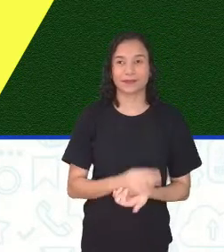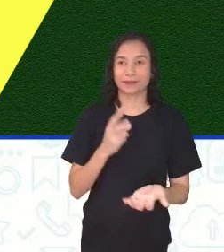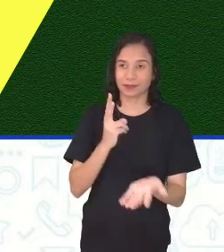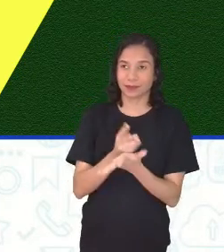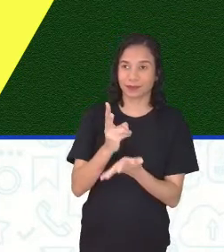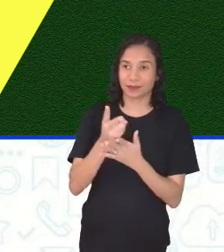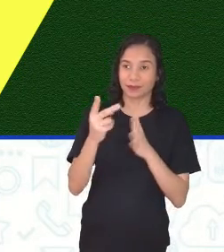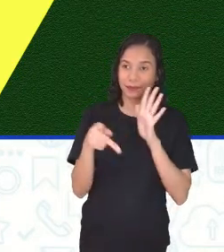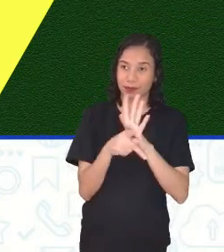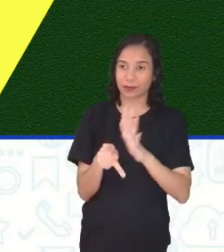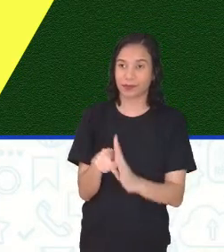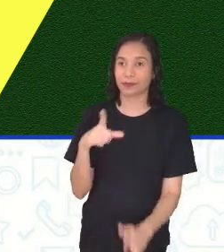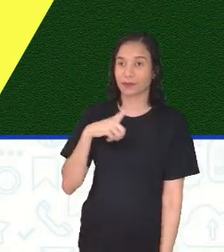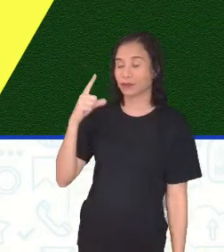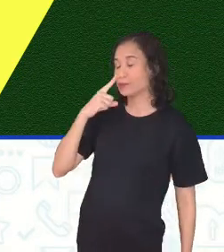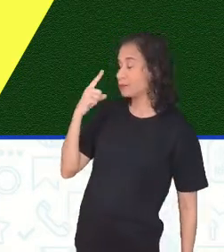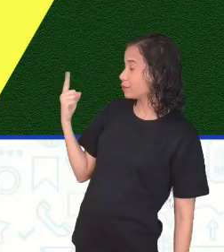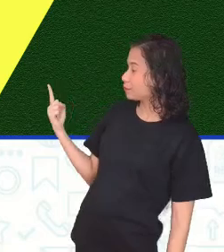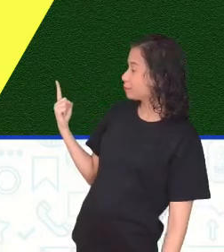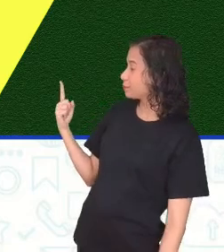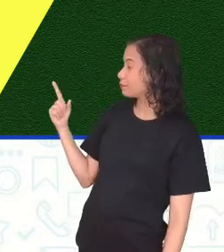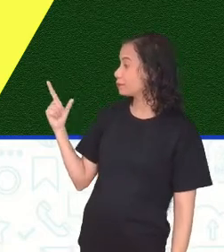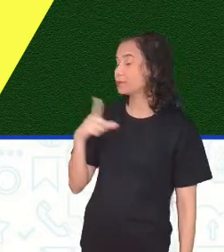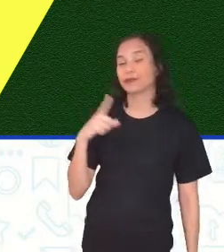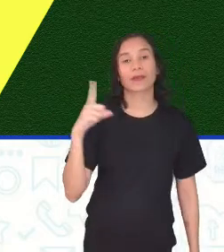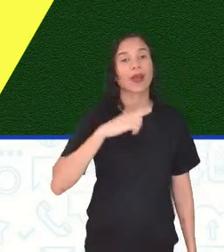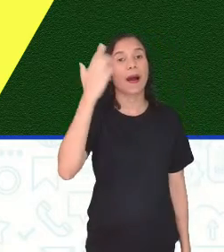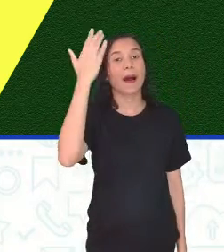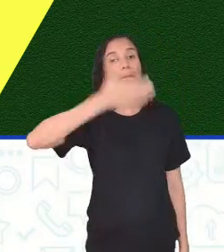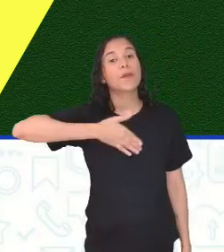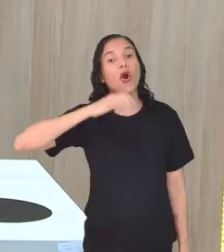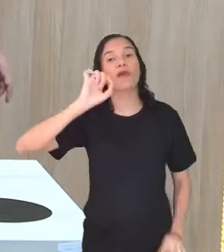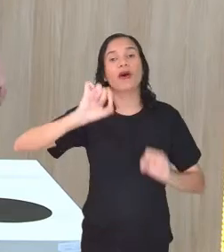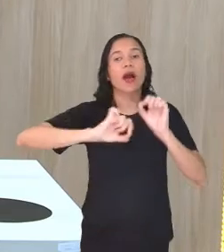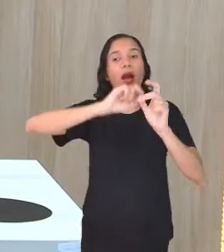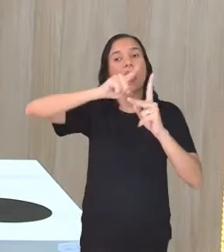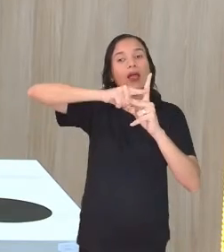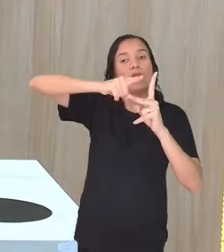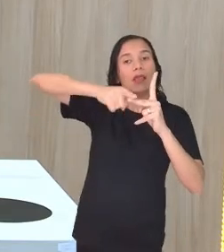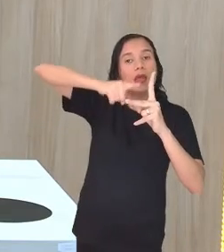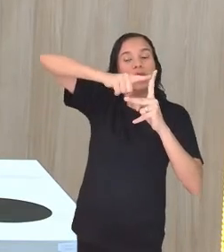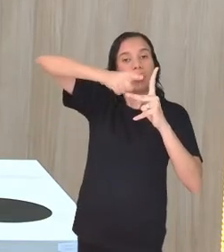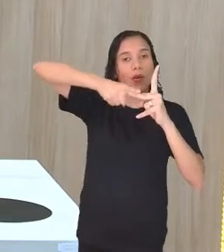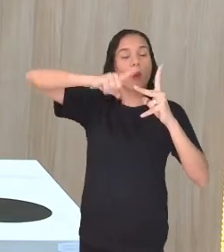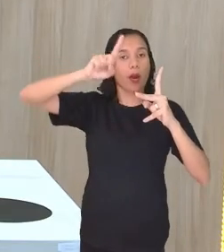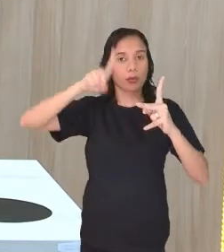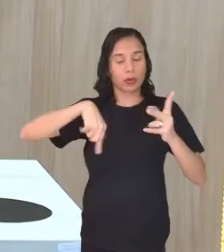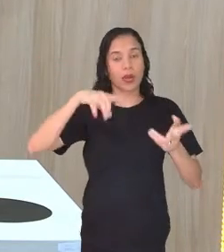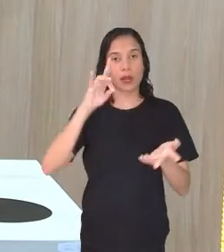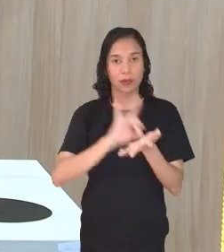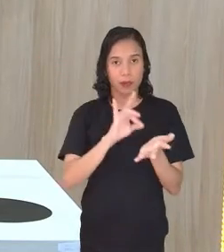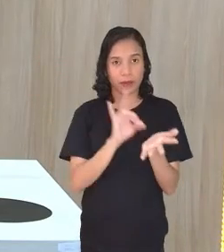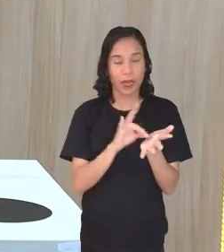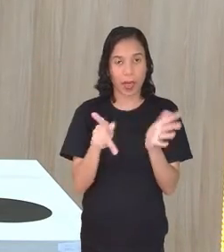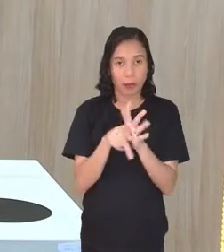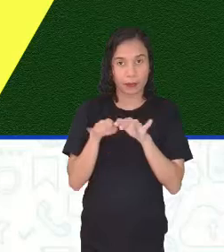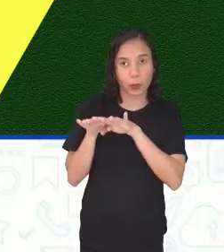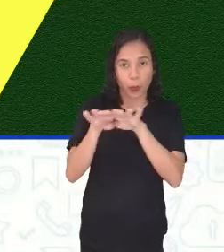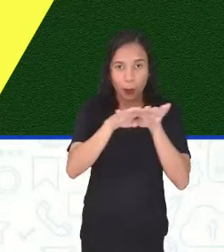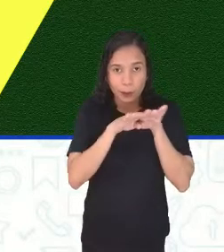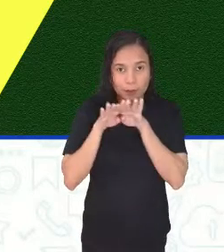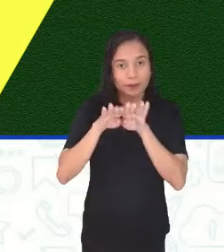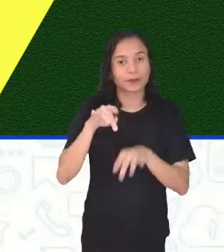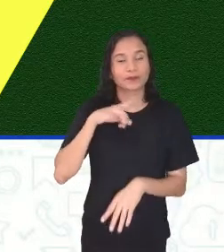Dando continuidade à prova de que os ângulos realmente se mantêm.